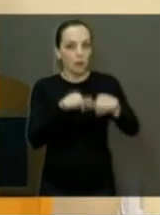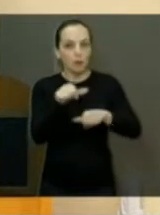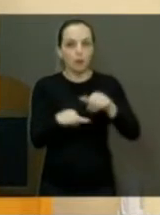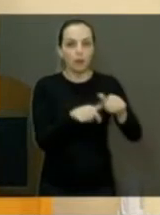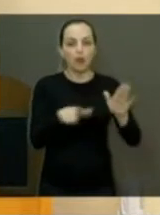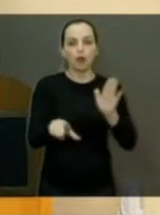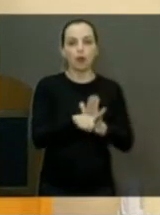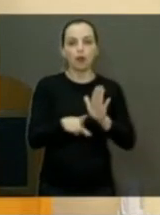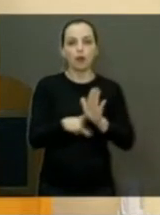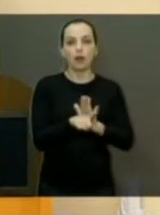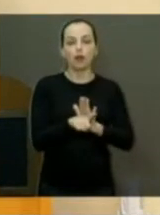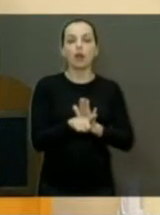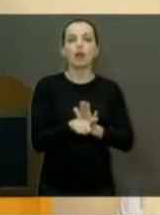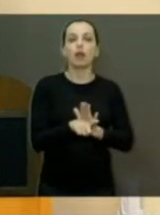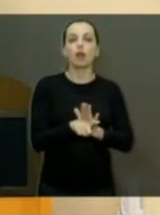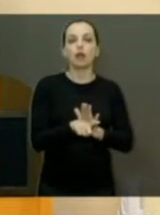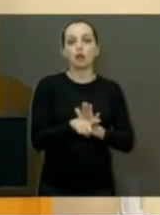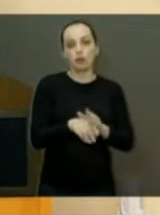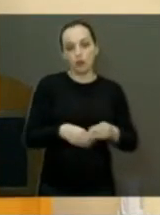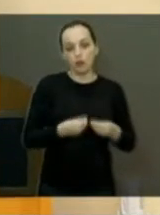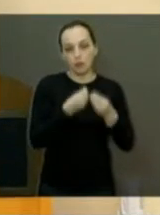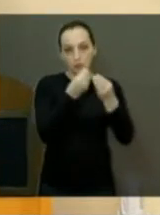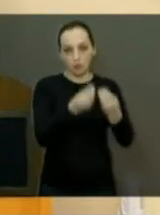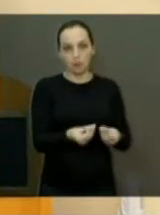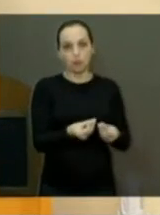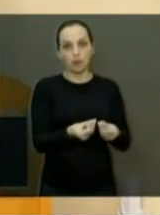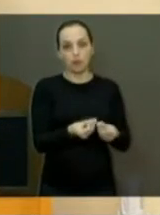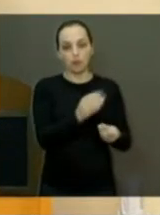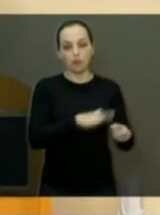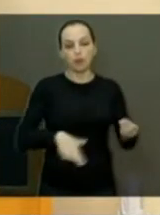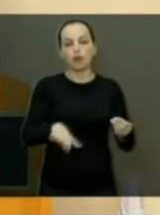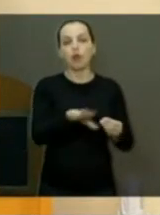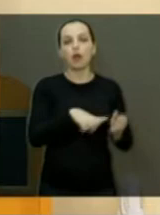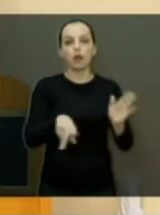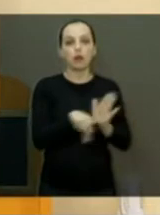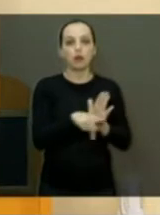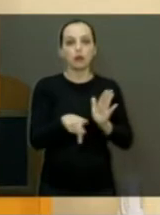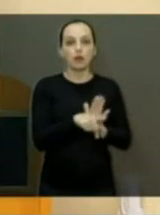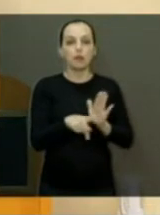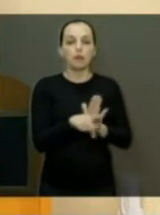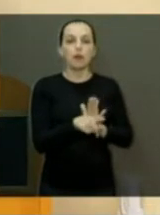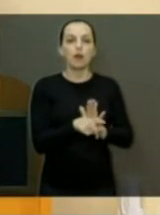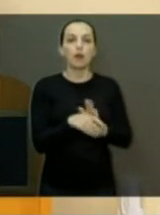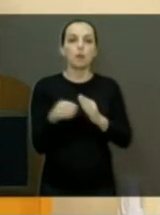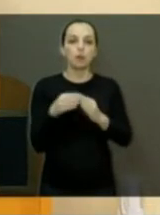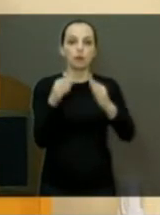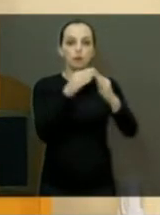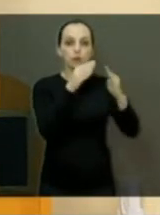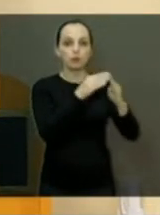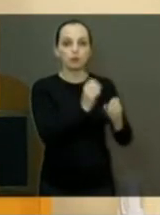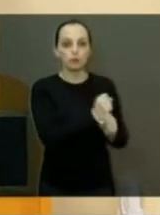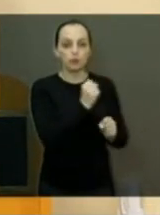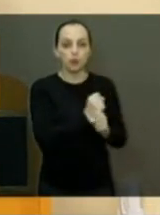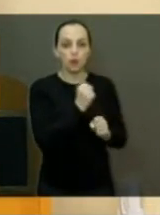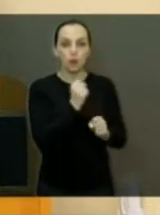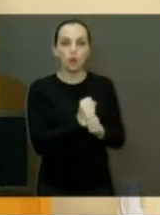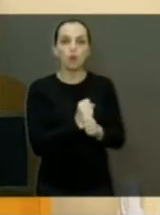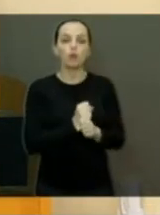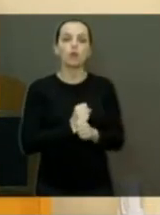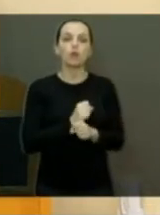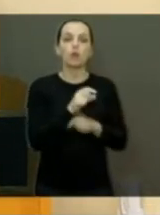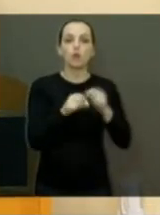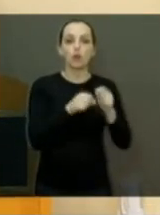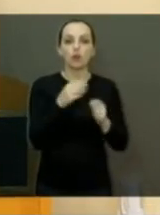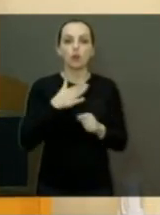lei, e ele acabou entregando boa parte da área que ele tinha para loteamentos e acabou saindo